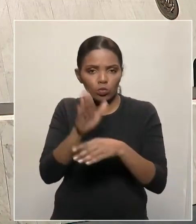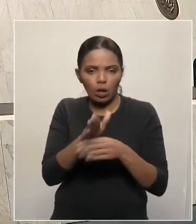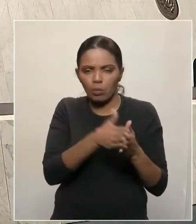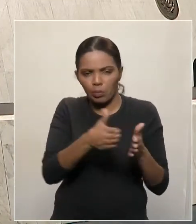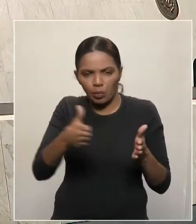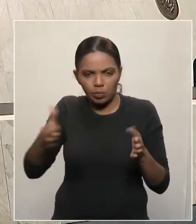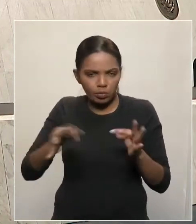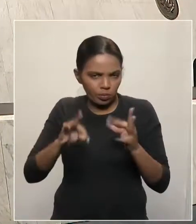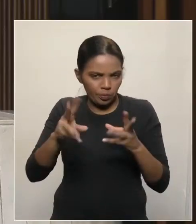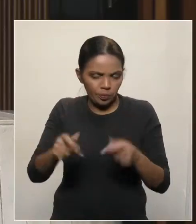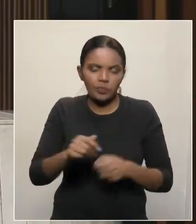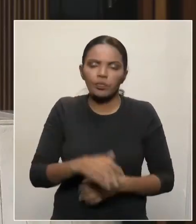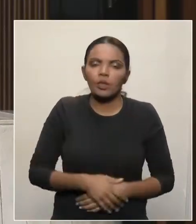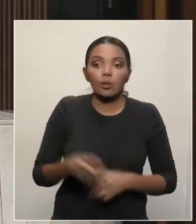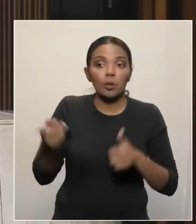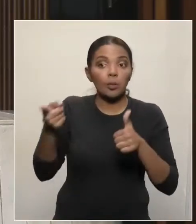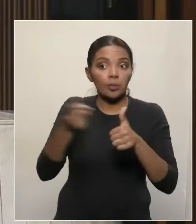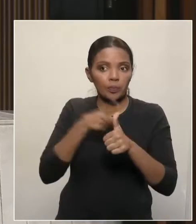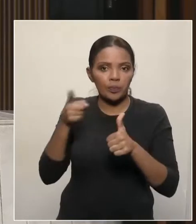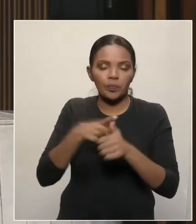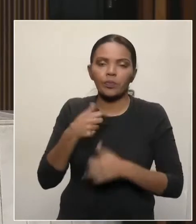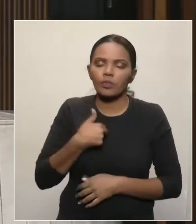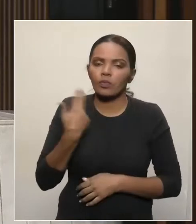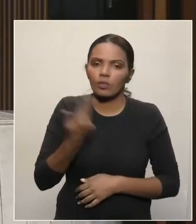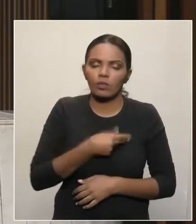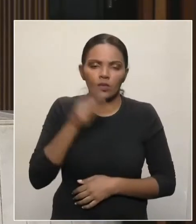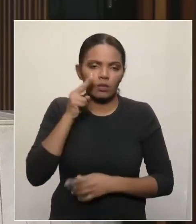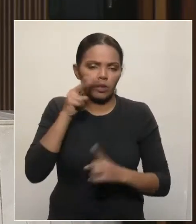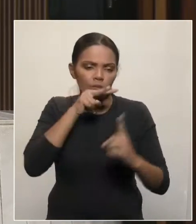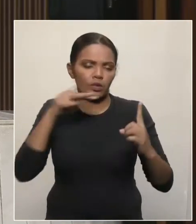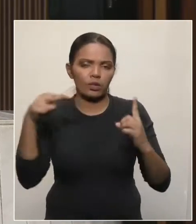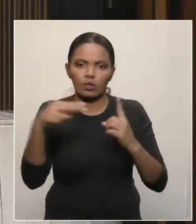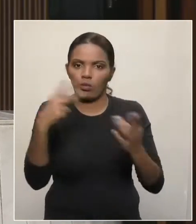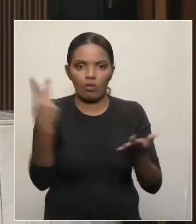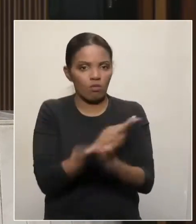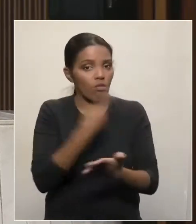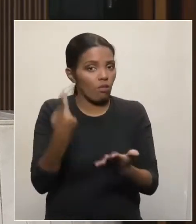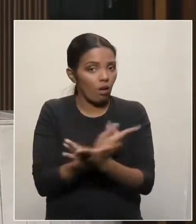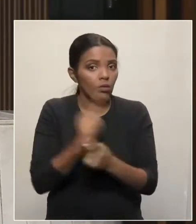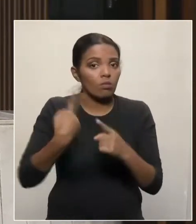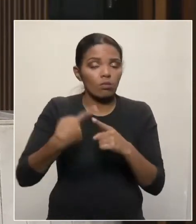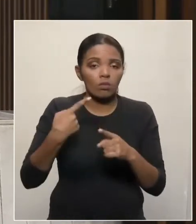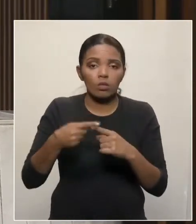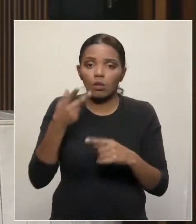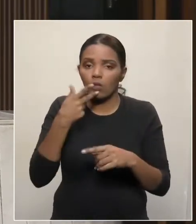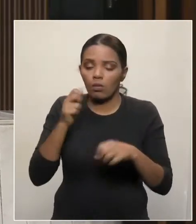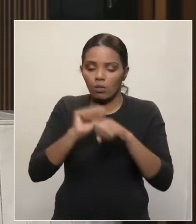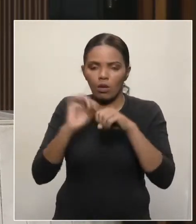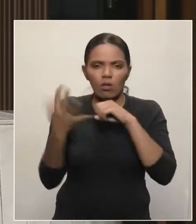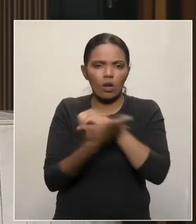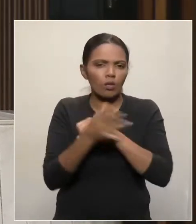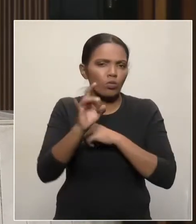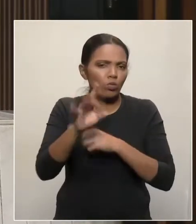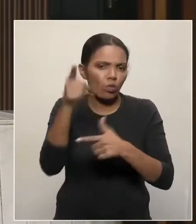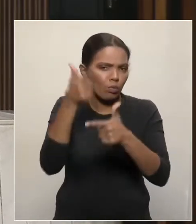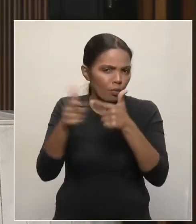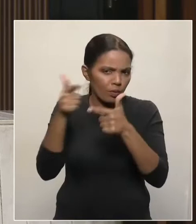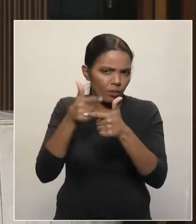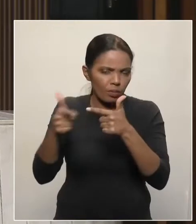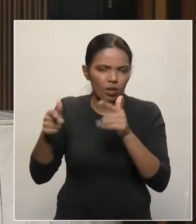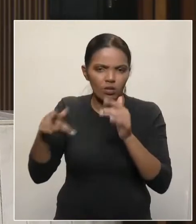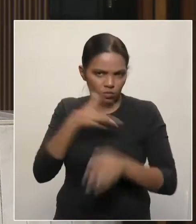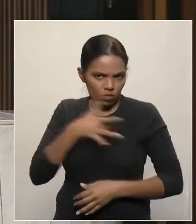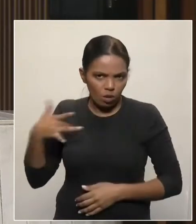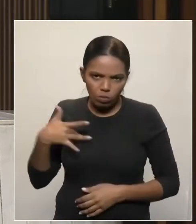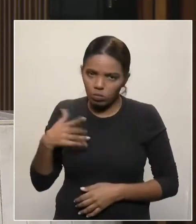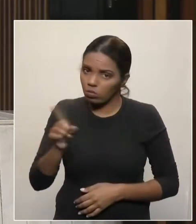Primeiro, com uma visão que a gente está aqui, que no meu ponto é errônea, tratando o coronavírus como um problema só de saúde pública. Não é mais de saúde pública, é